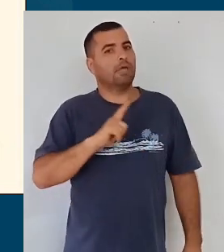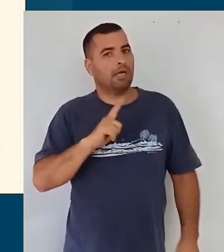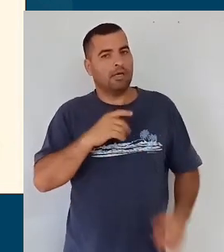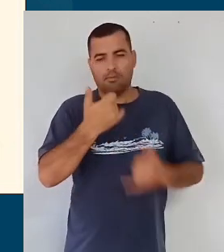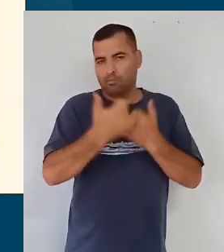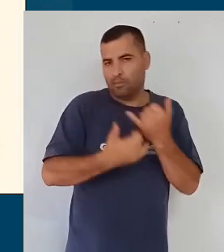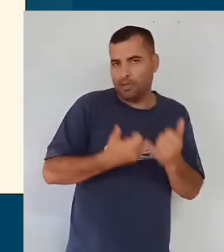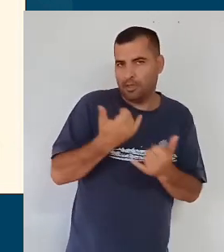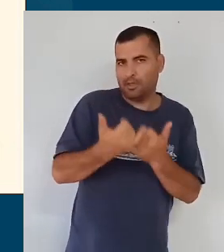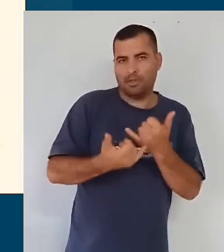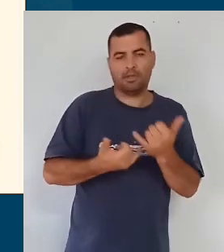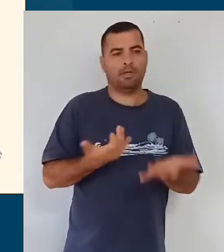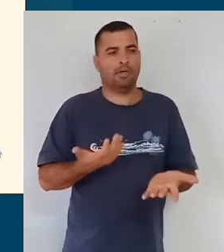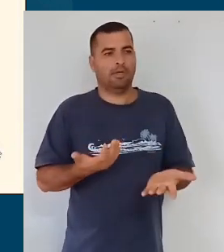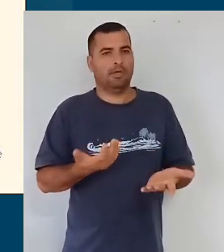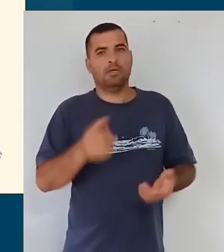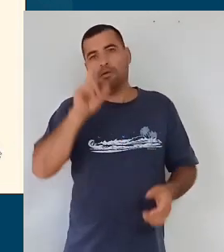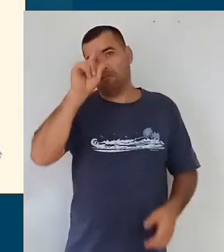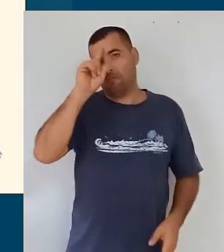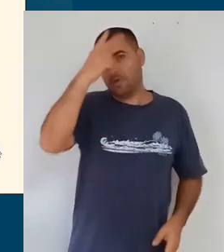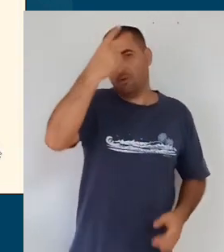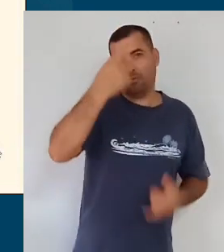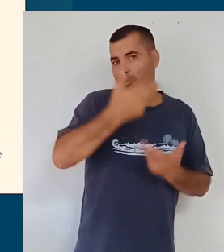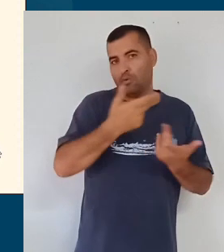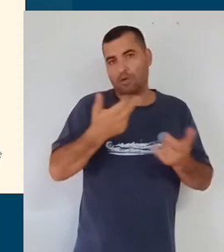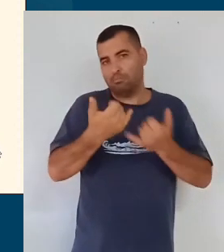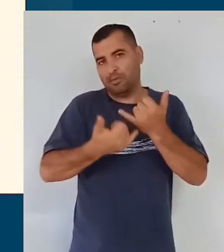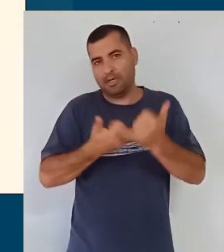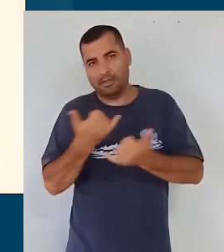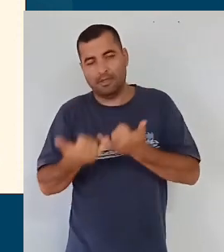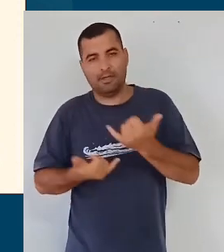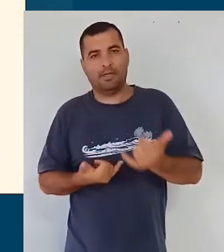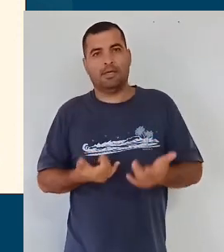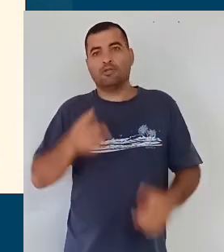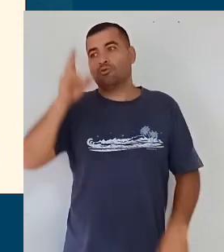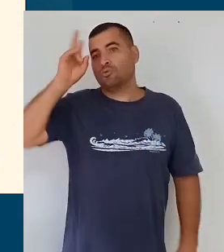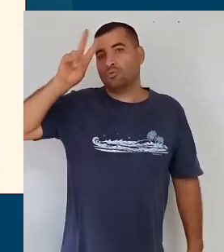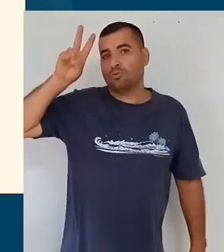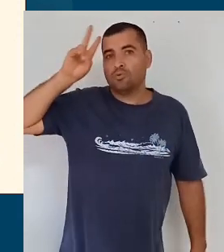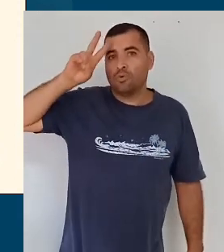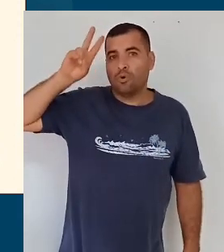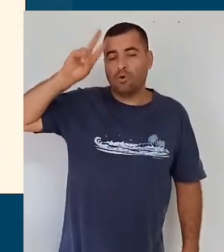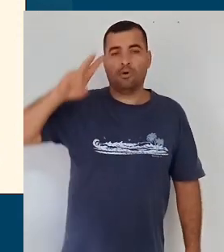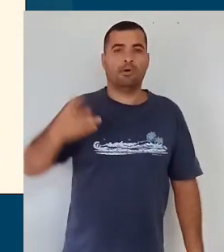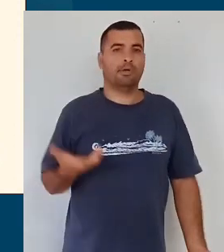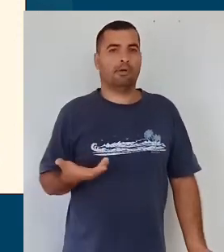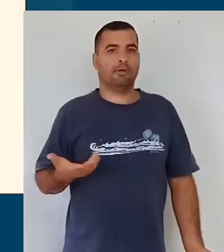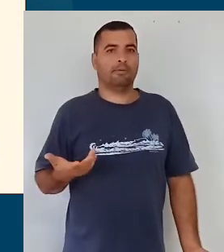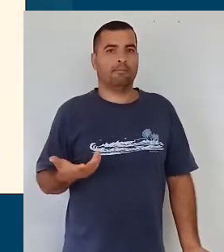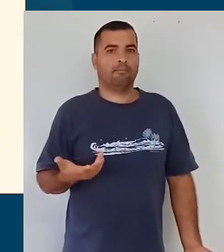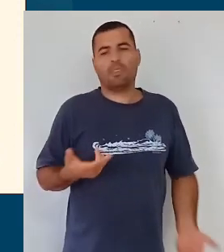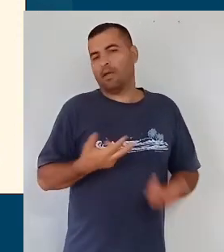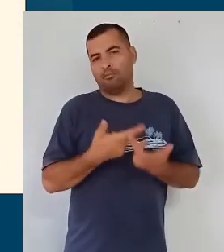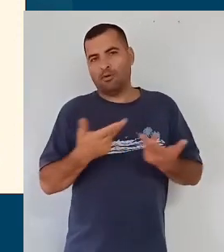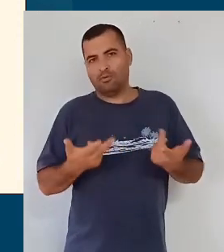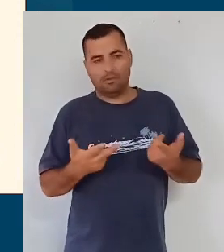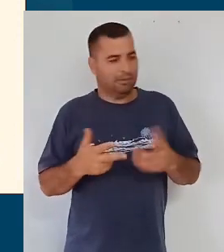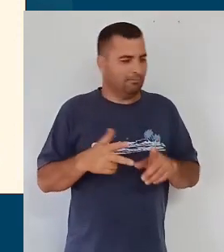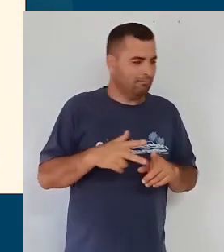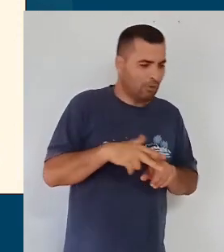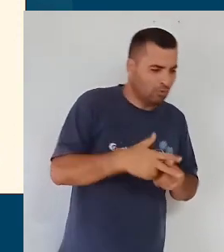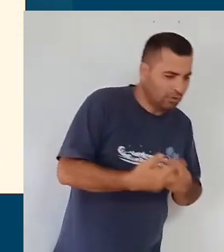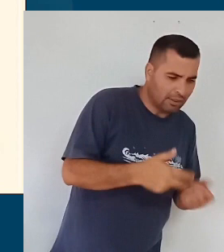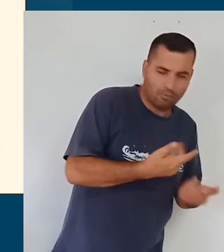estão brincando, quando elas inventam brincadeiras, quando elas inventam suas histórias, quando elas inventam suas engenhocas.